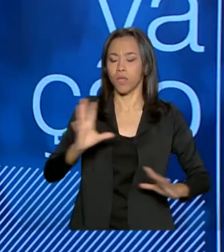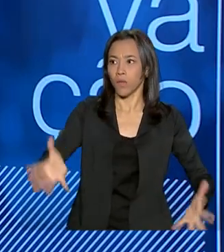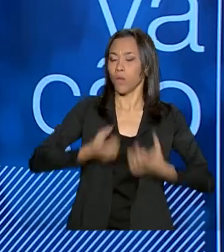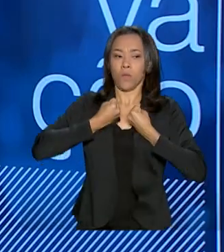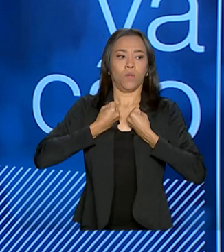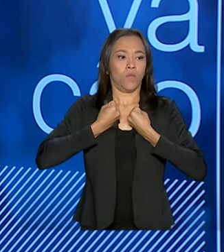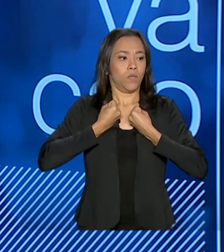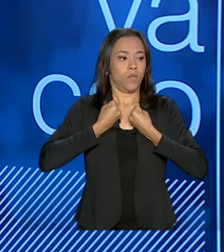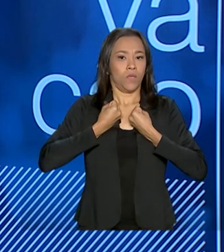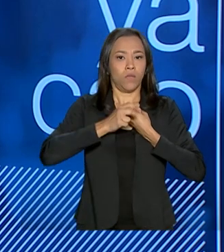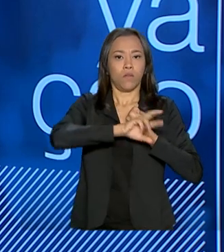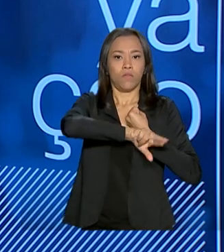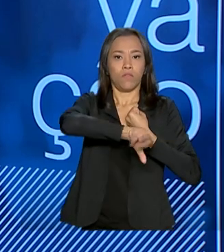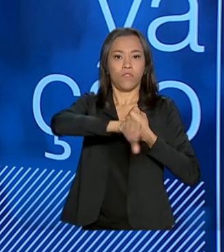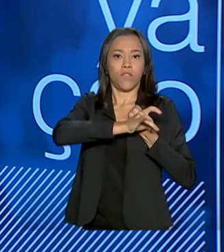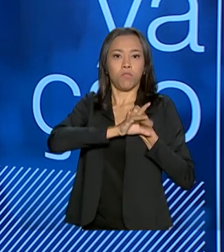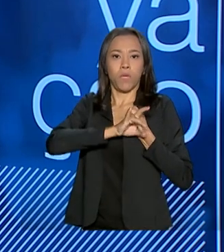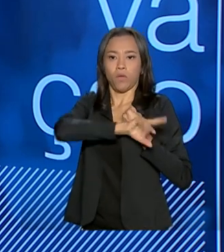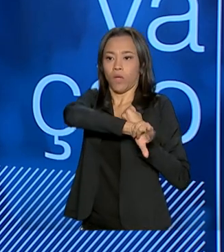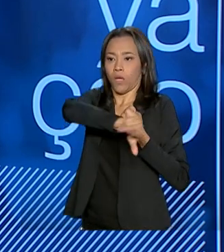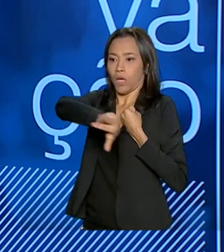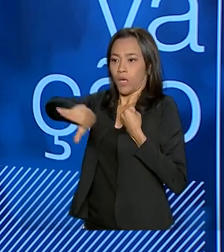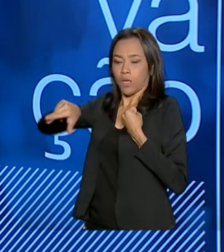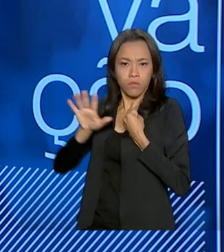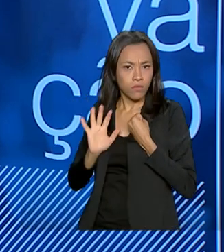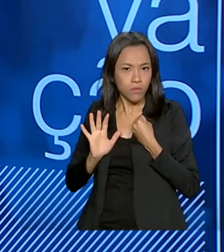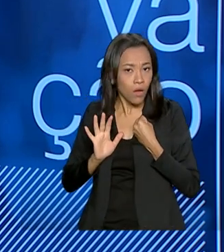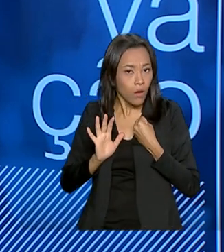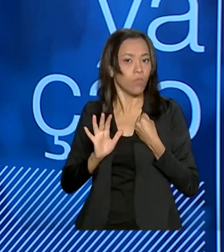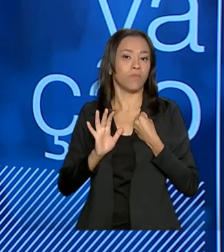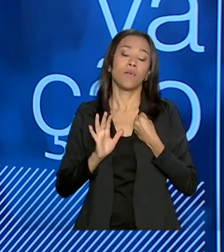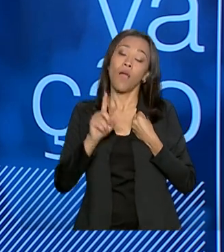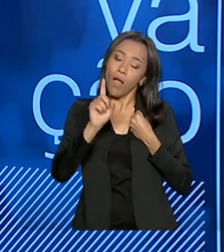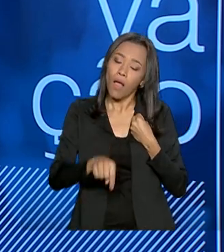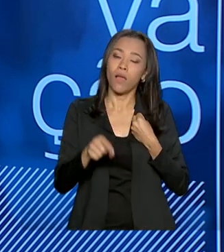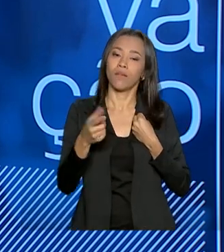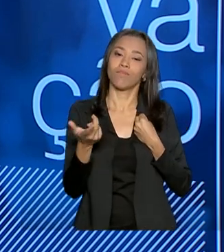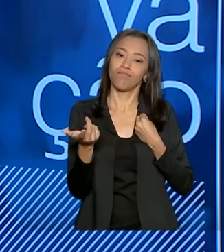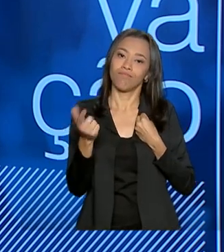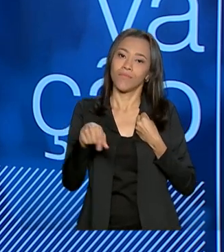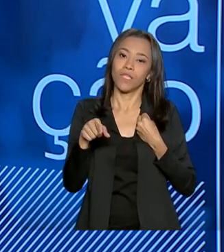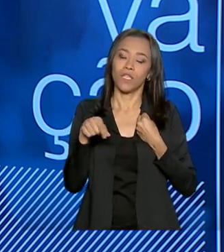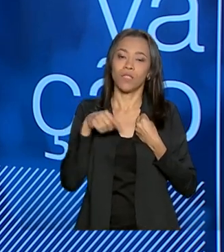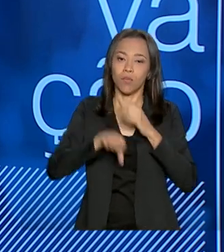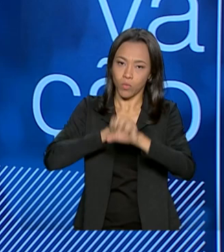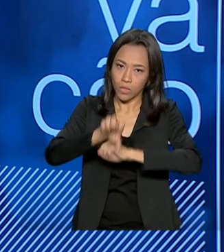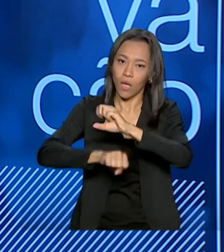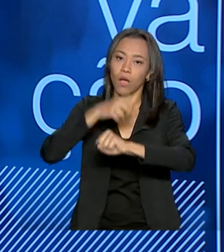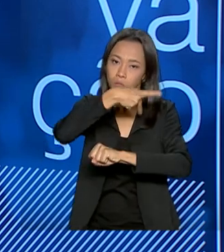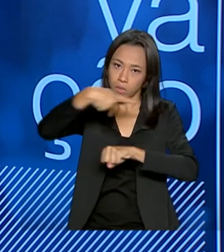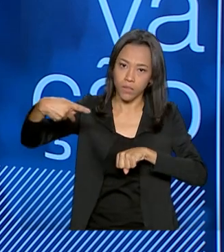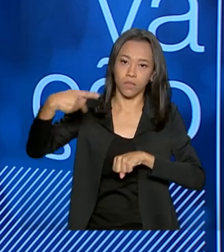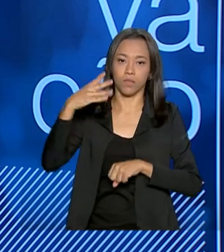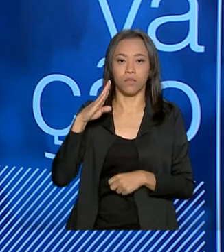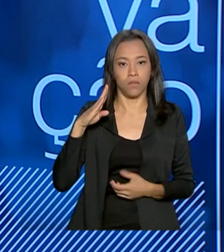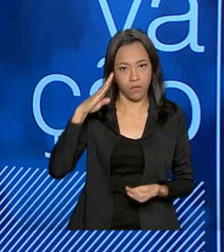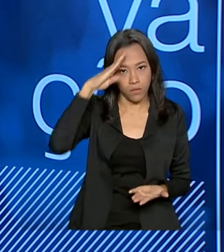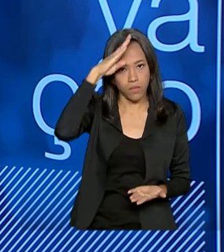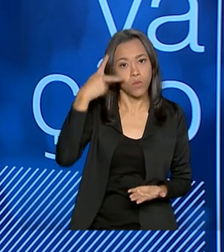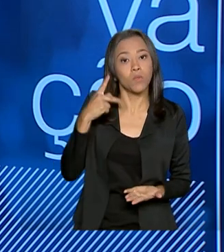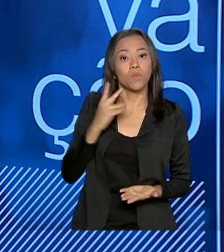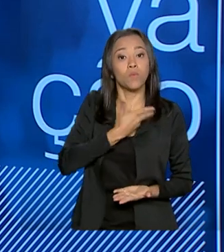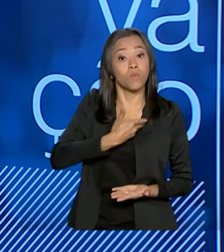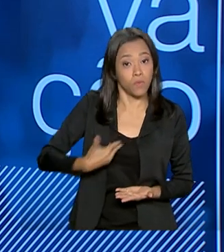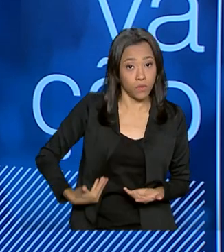diferentes tipos de medo. Então, eu acho que é essa grande finalidade que o presidente tem procurado levar à frente no seu